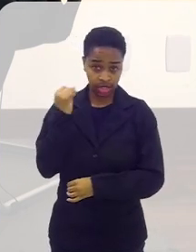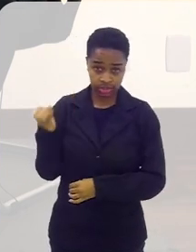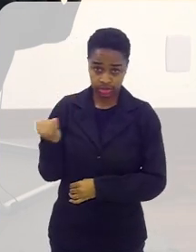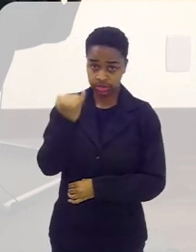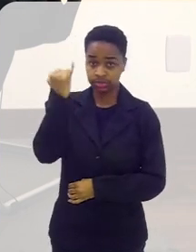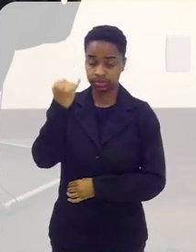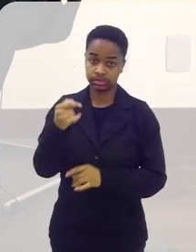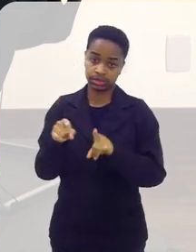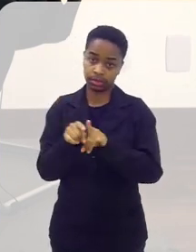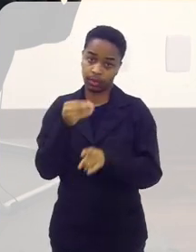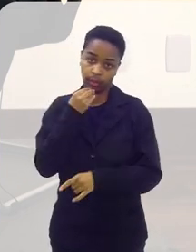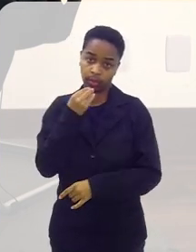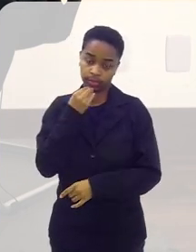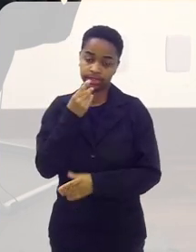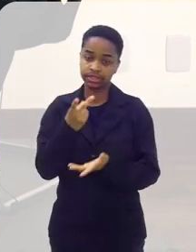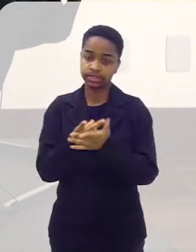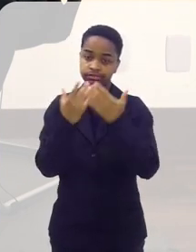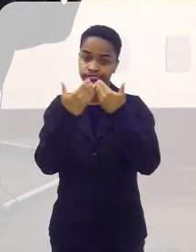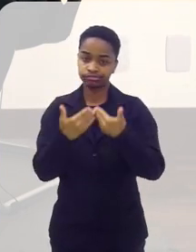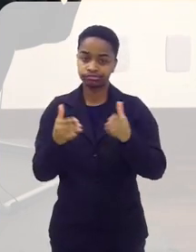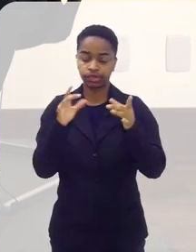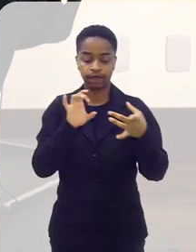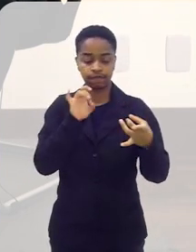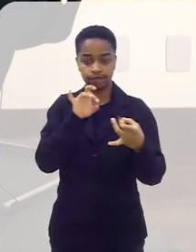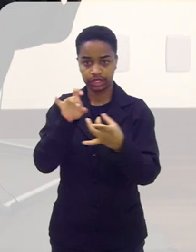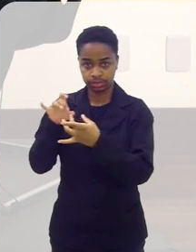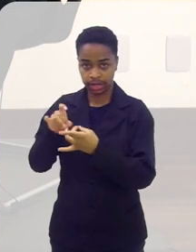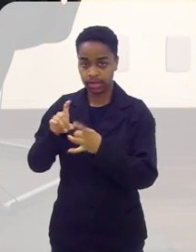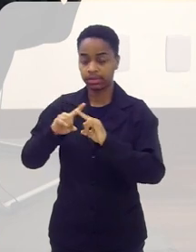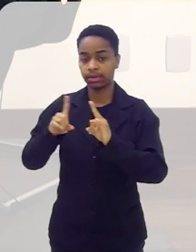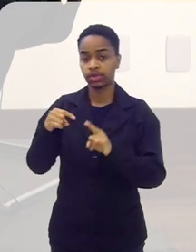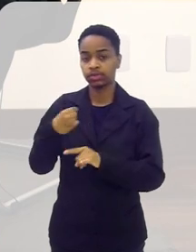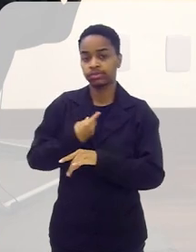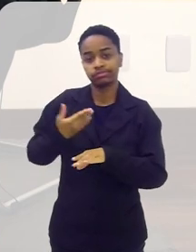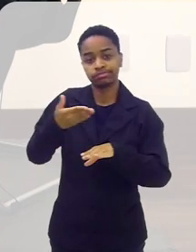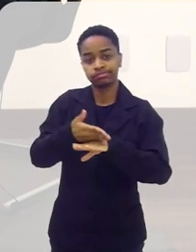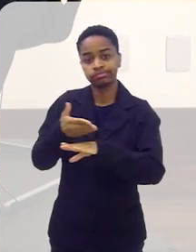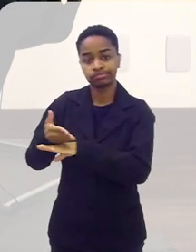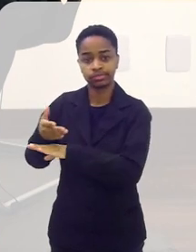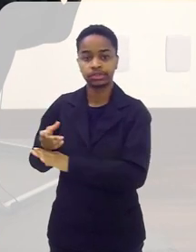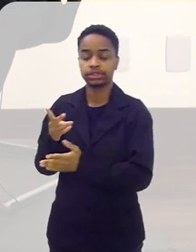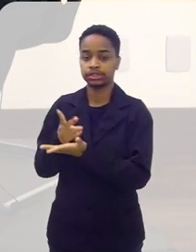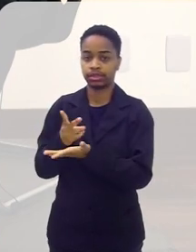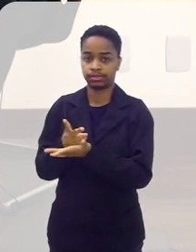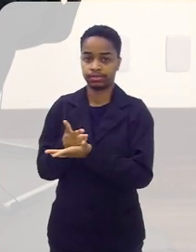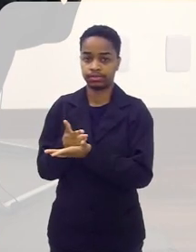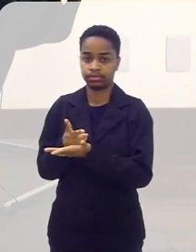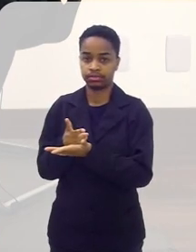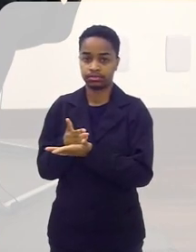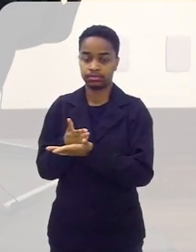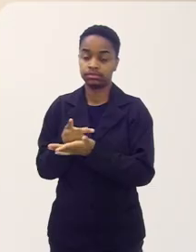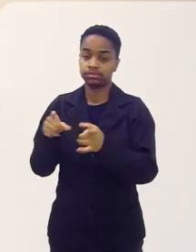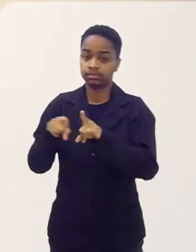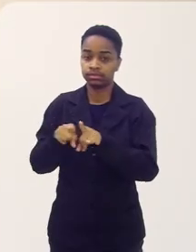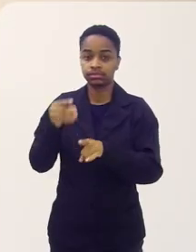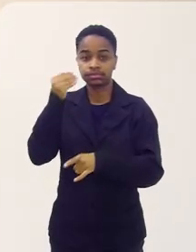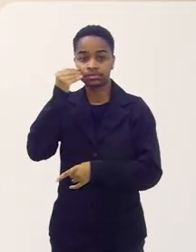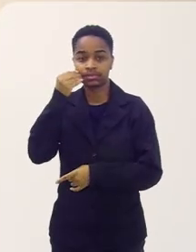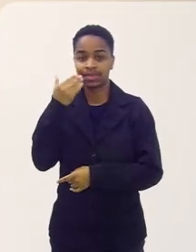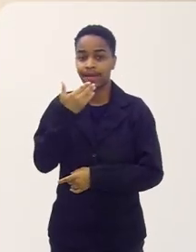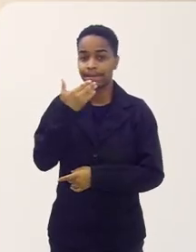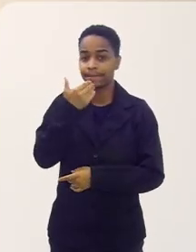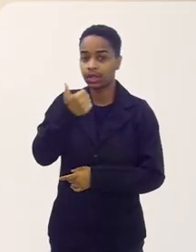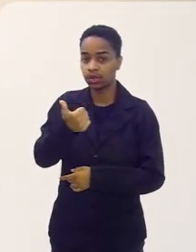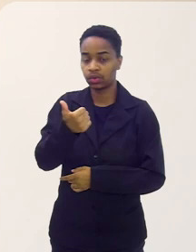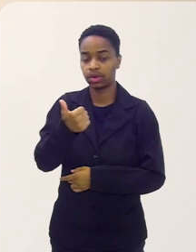relevantes e, claro, sempre aberto ao feedback das pessoas, os participantes que estão lá, potencialmente, buscamos